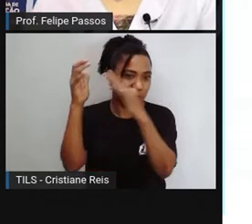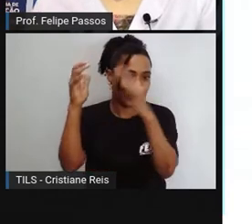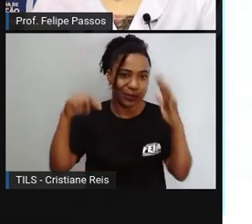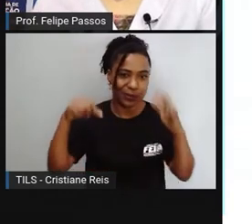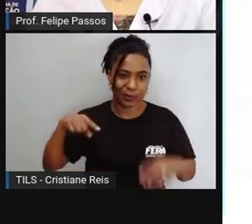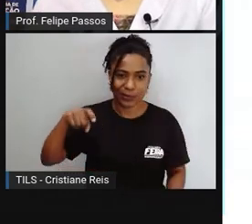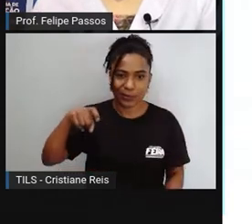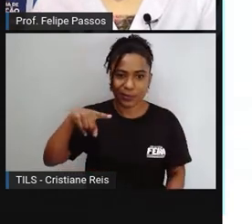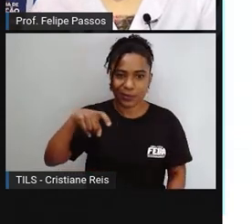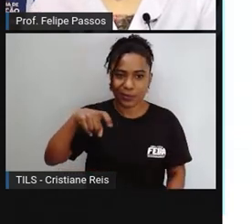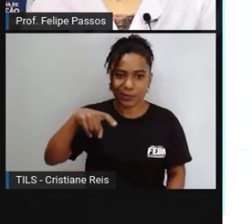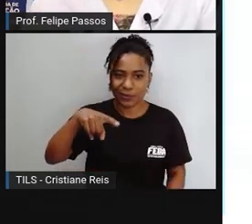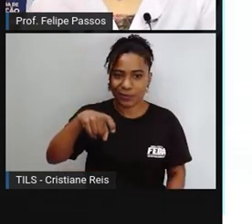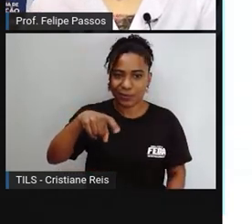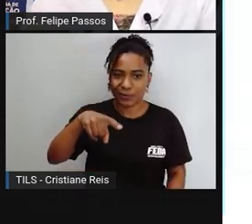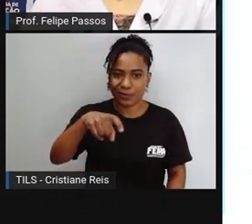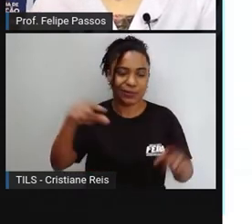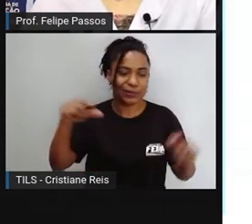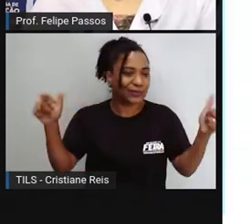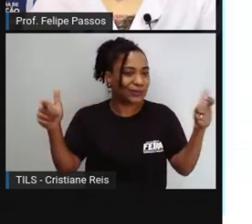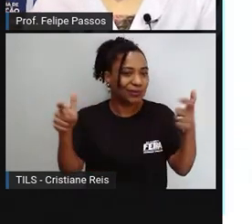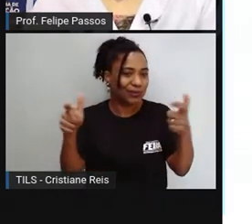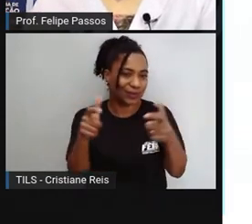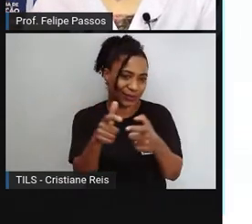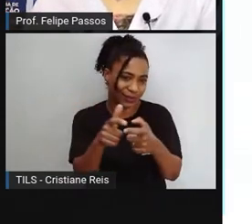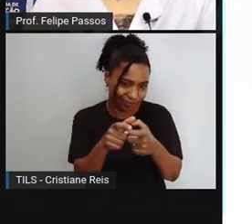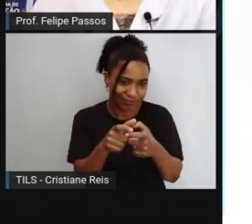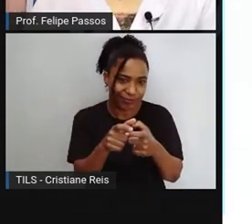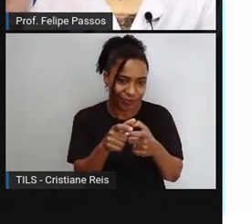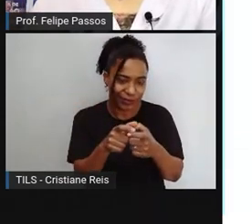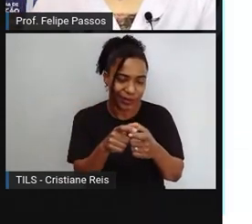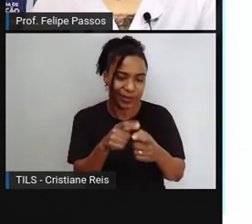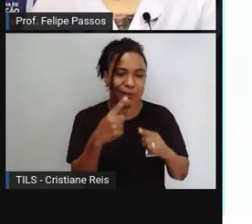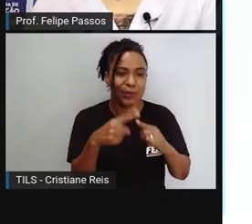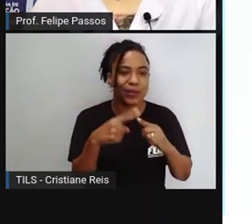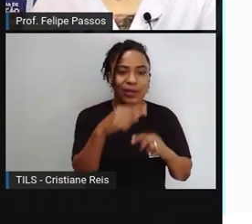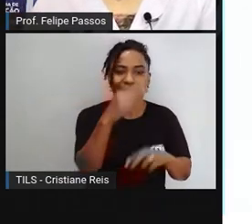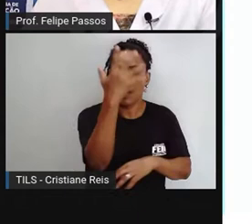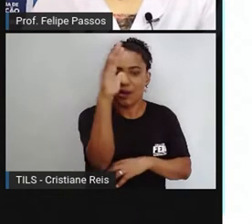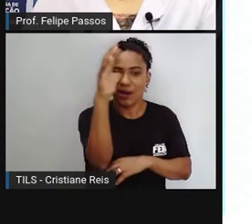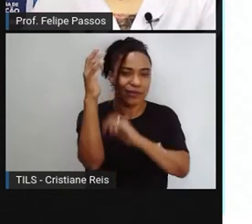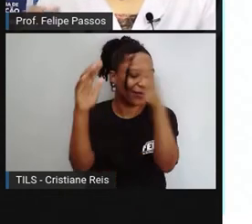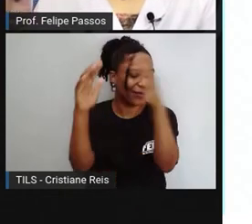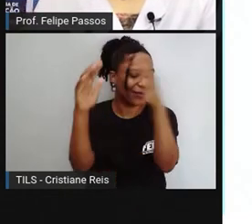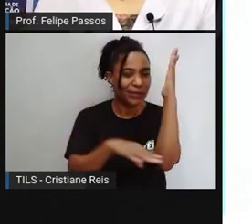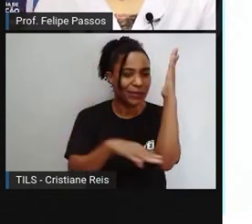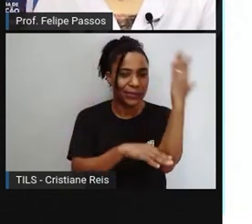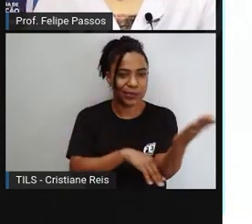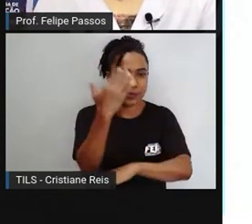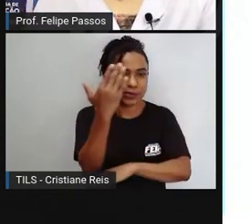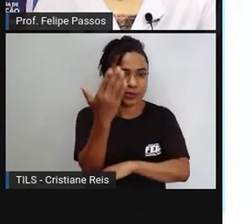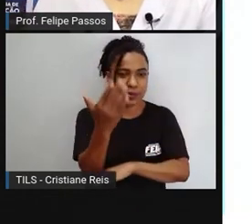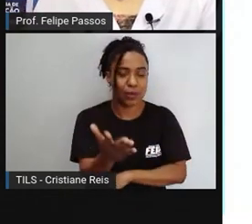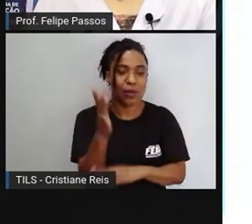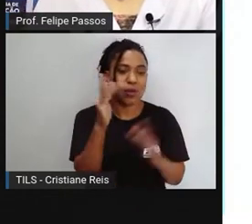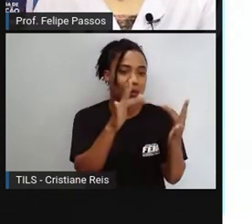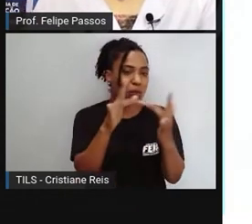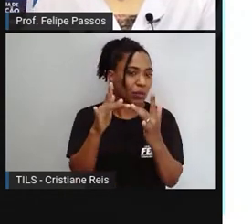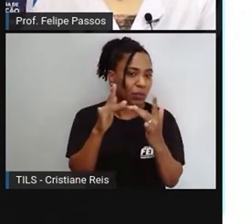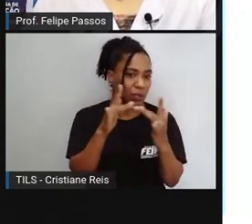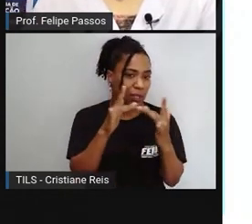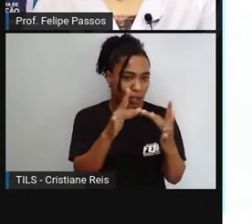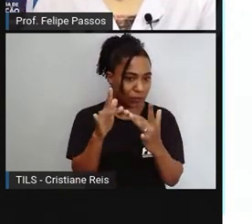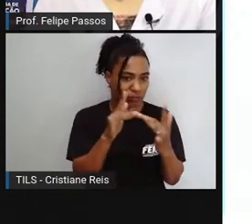verdes dentro da cidade, as cidades estão cada vez menos verdes, então a gente tem menos contato com esses bichos. Mas essa uma parte ruim, né?